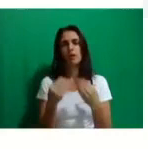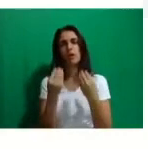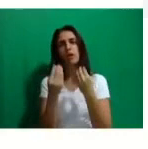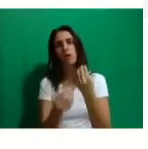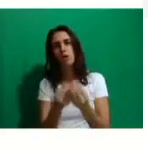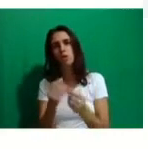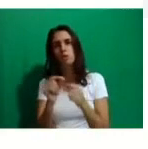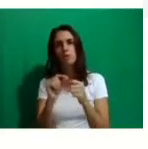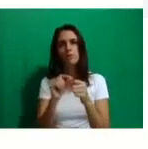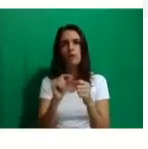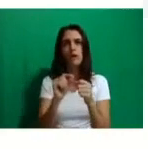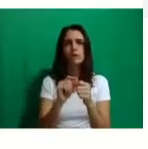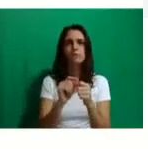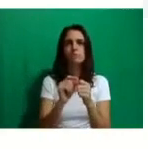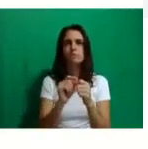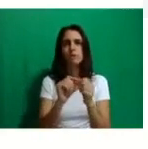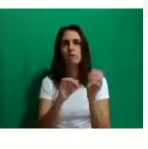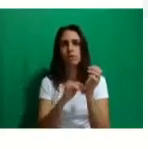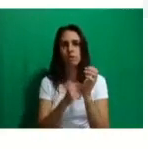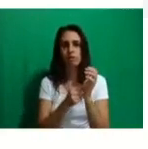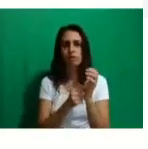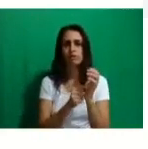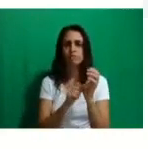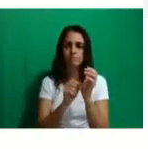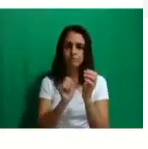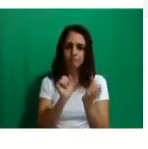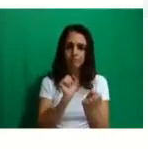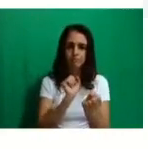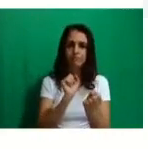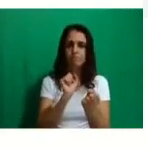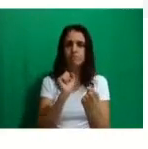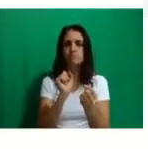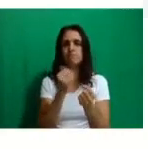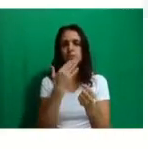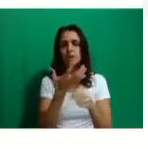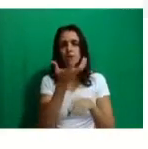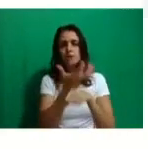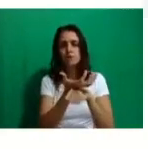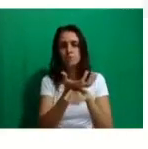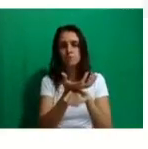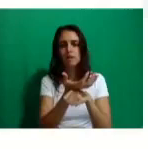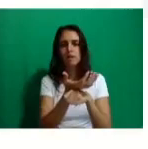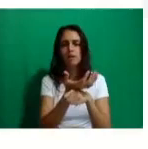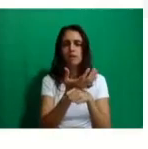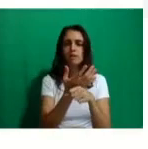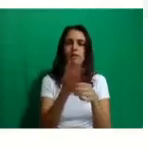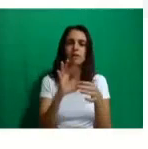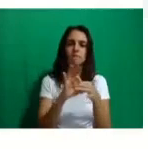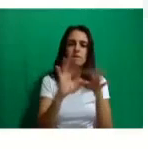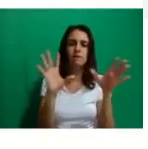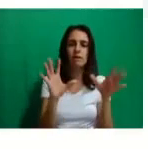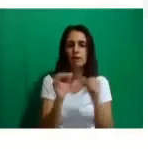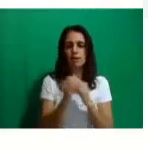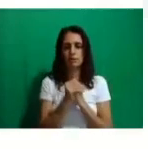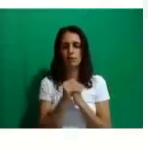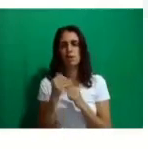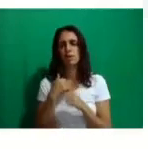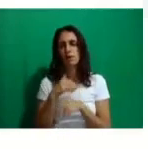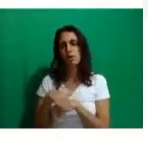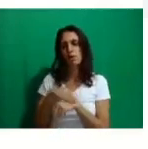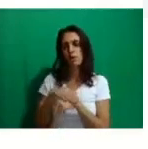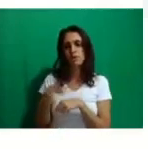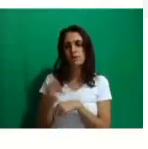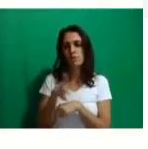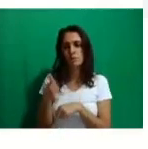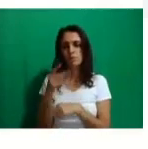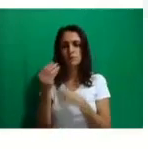trancar o curso? Como eu faço para pedir dispensa de disciplinas? Eu quero falar com o meu professor. Como que eu tenho acesso a ele? Todas